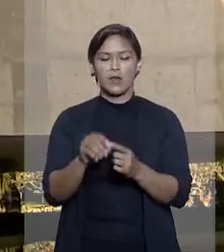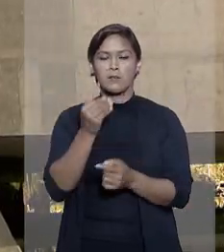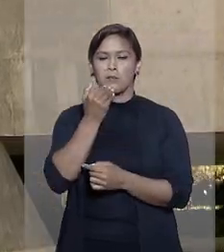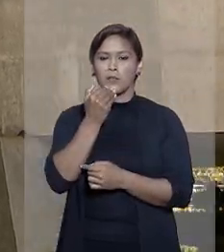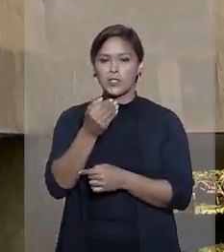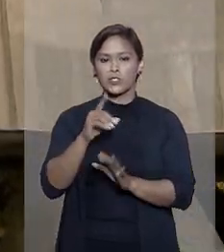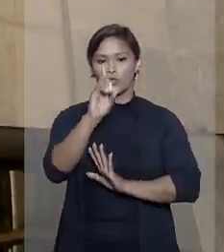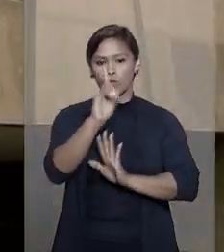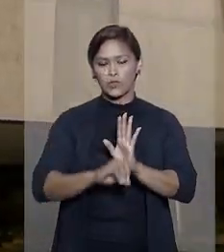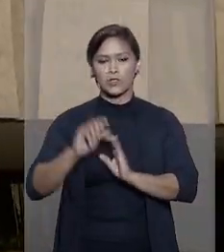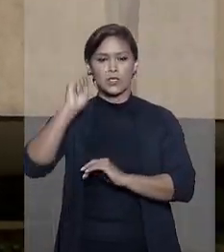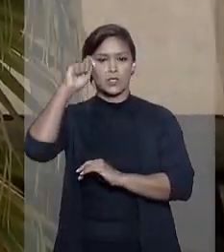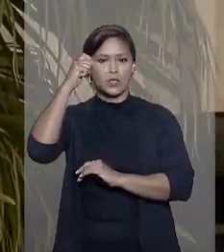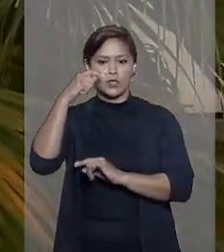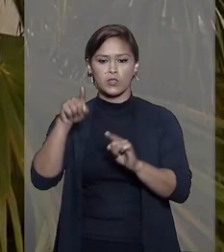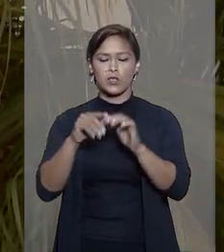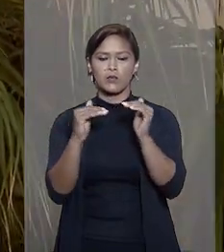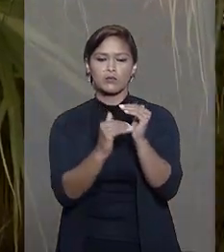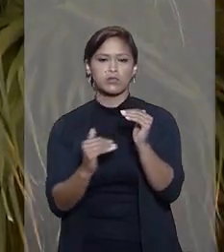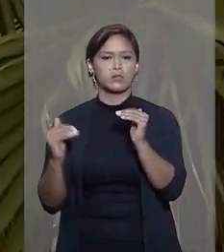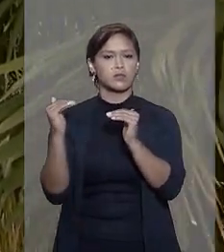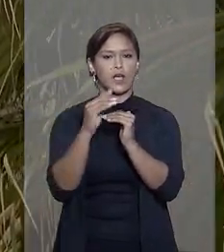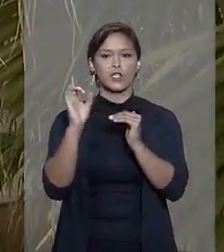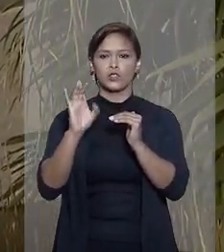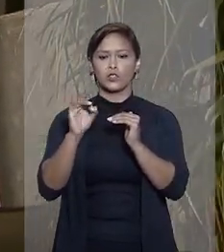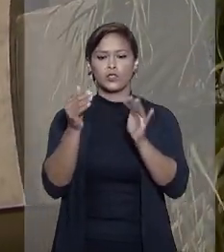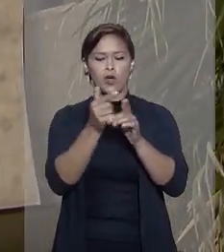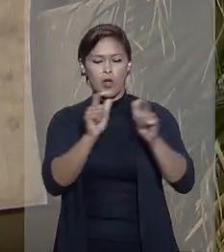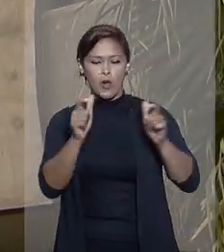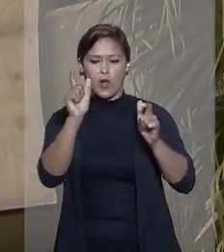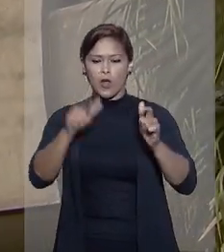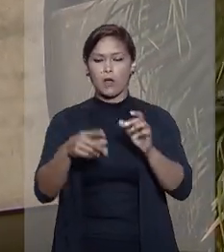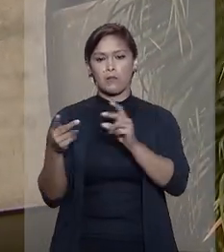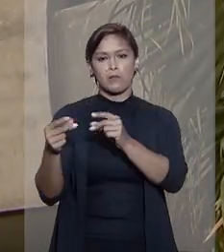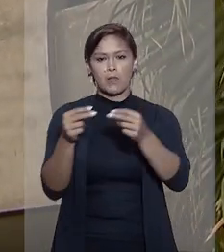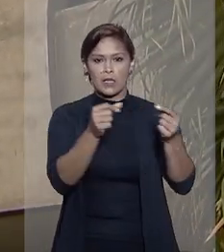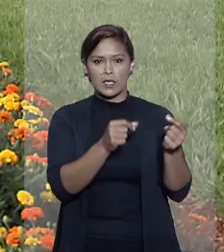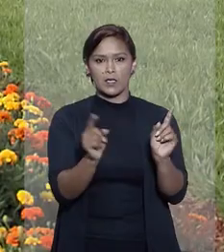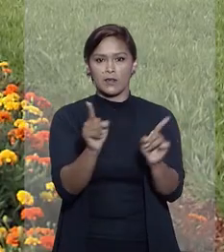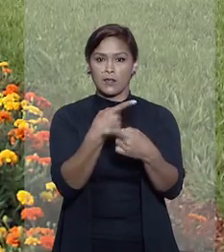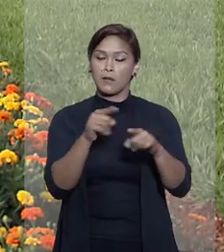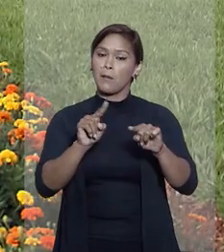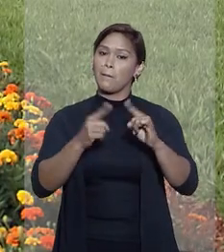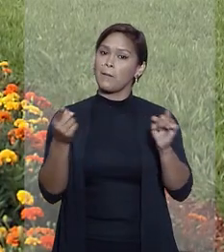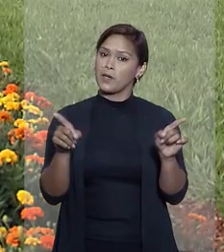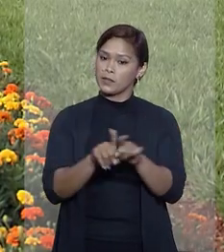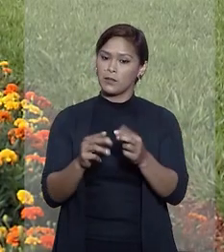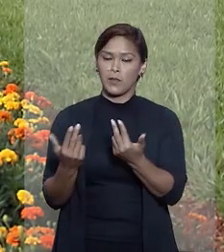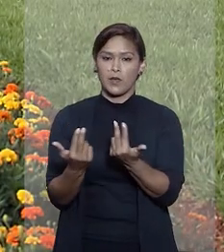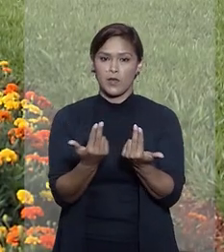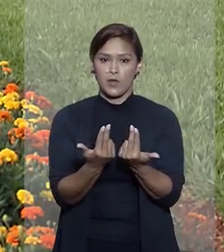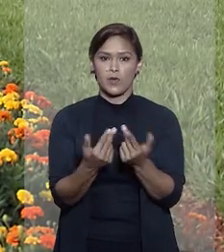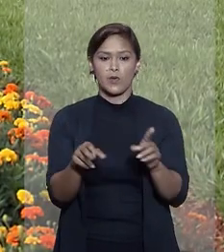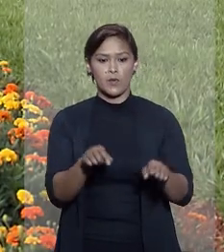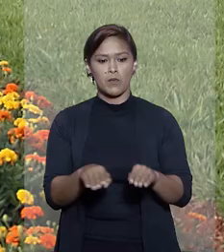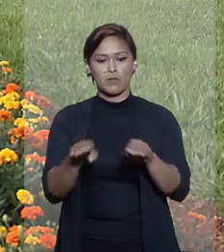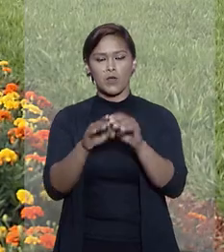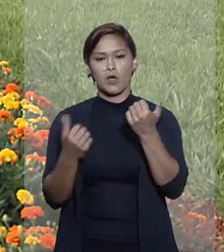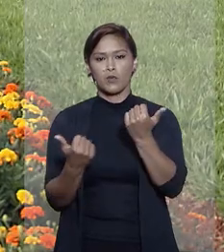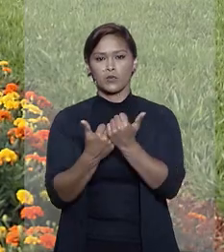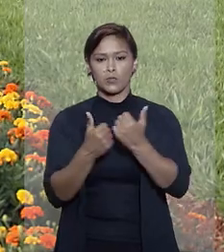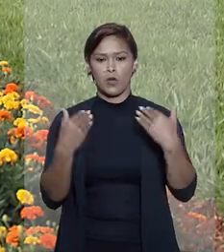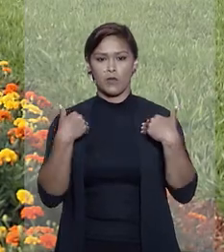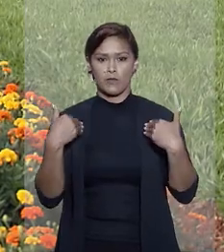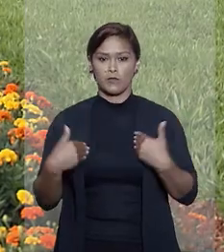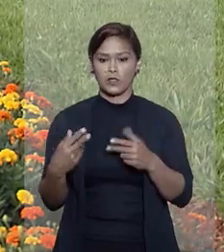alegou que o direito do artista não alcançaria apenas a dimensão imaterial da obra, mas, igualmente, o suporte